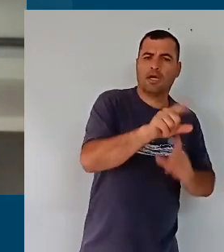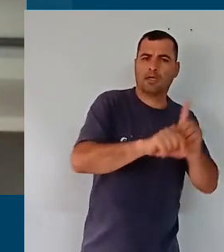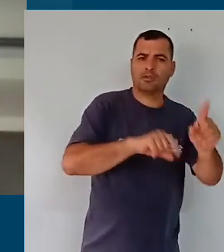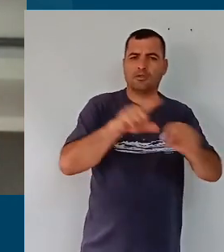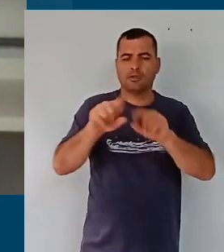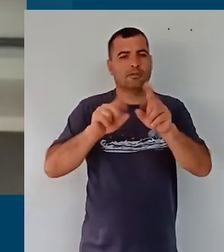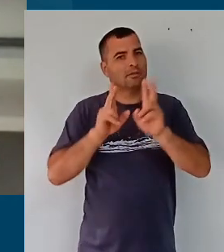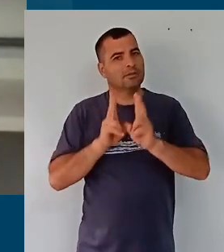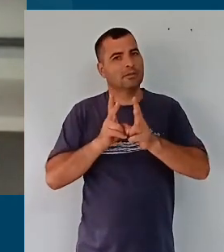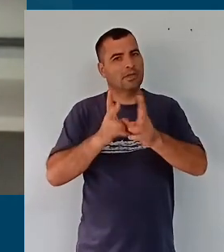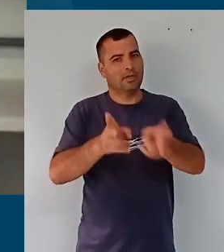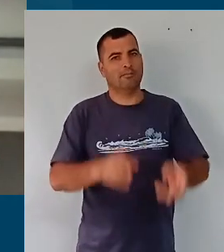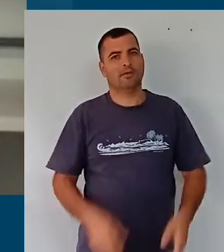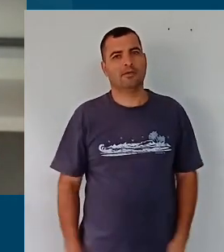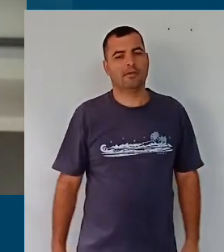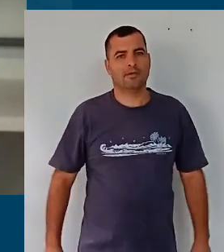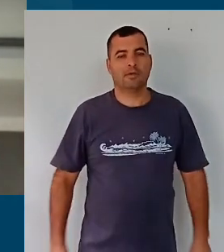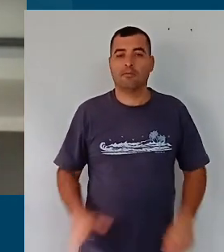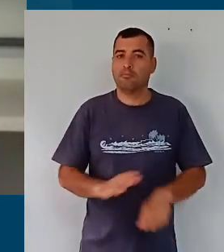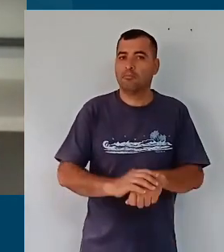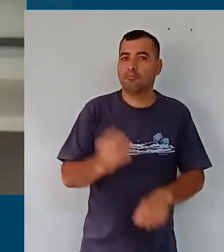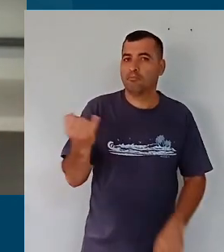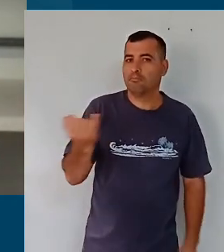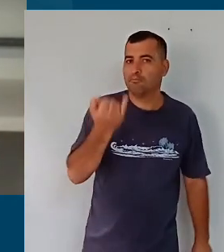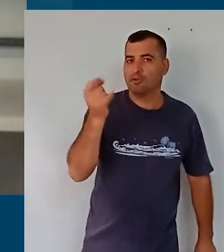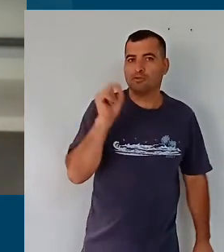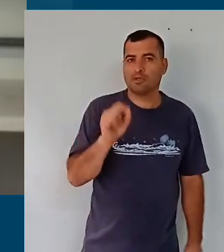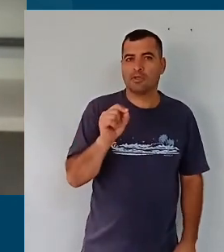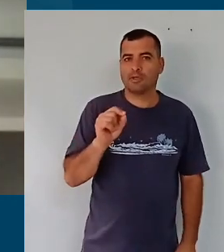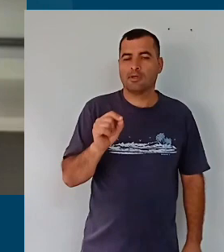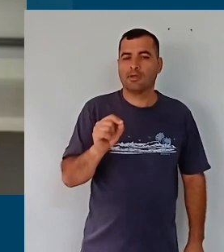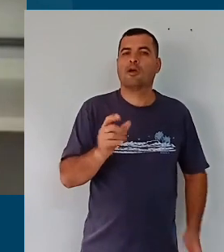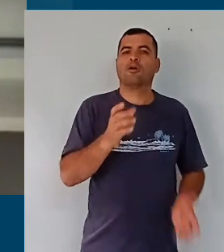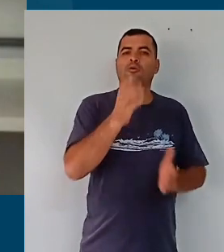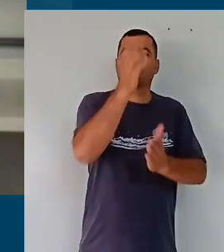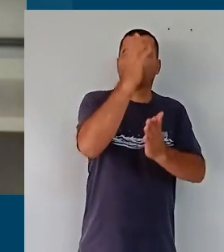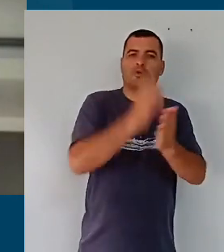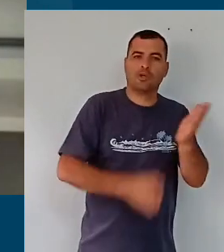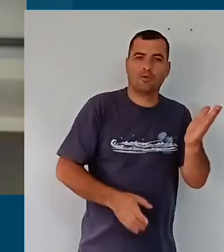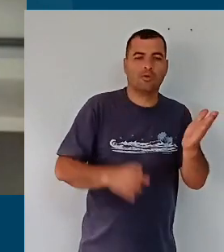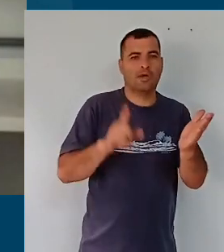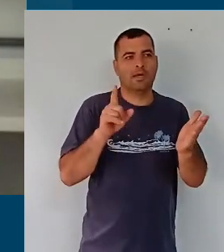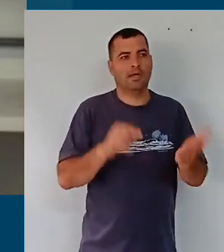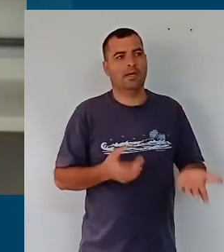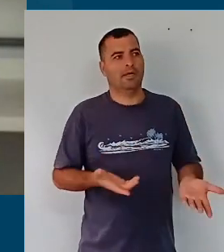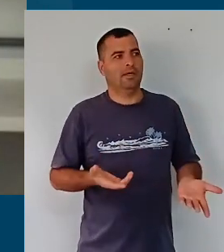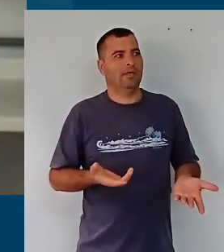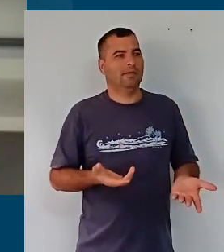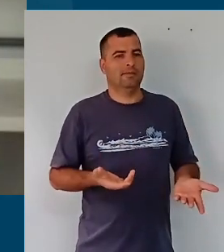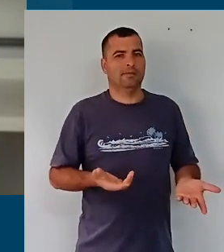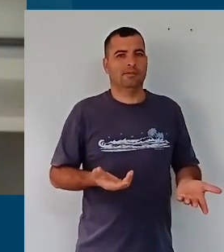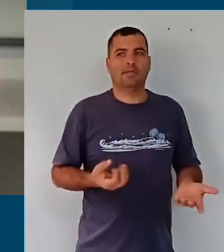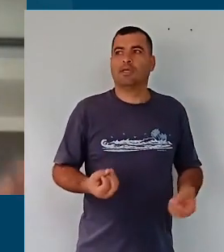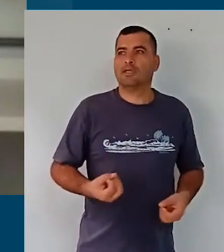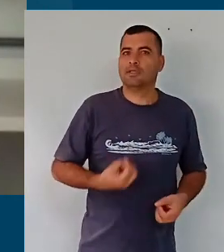ano ou a cada período, enfim, e o mais importante, o currículo é uma espécie de